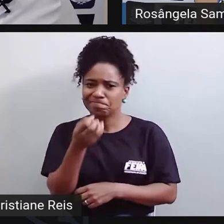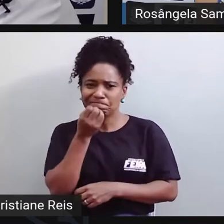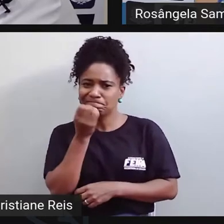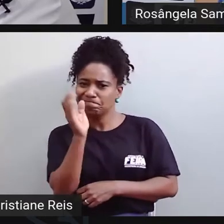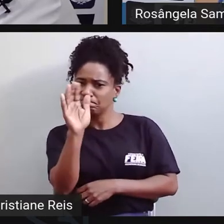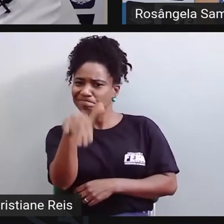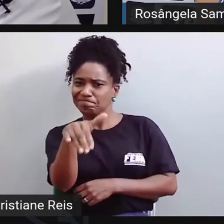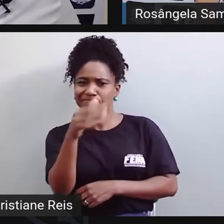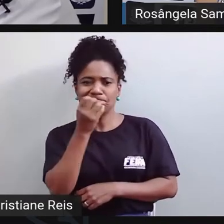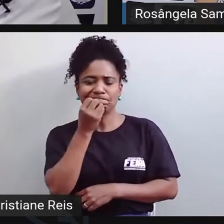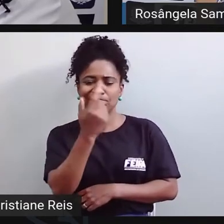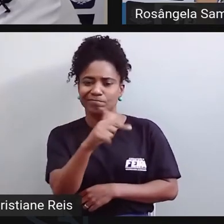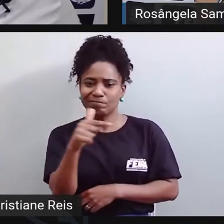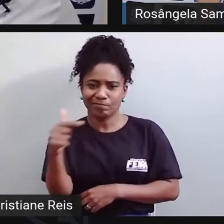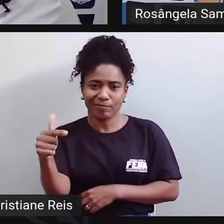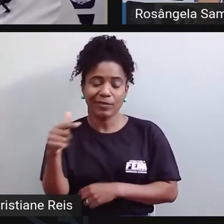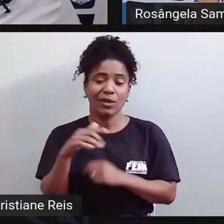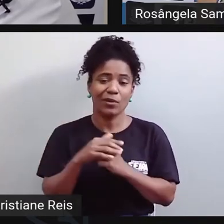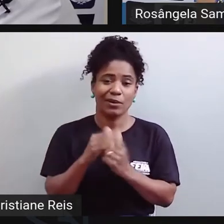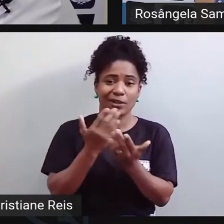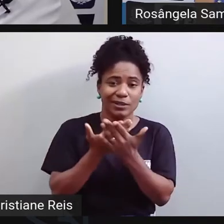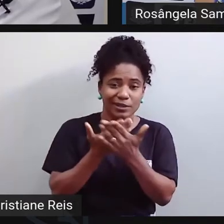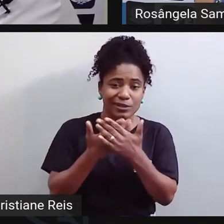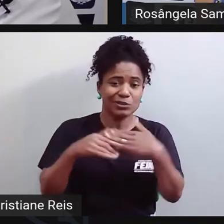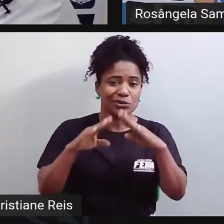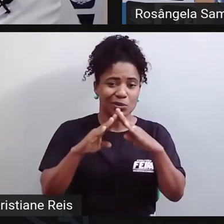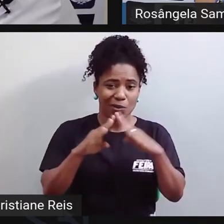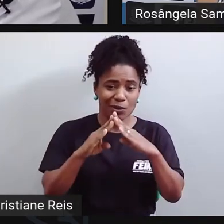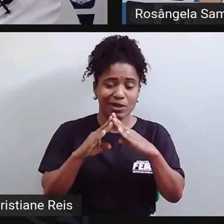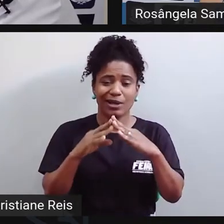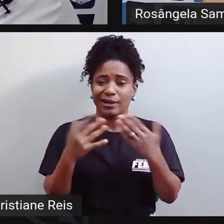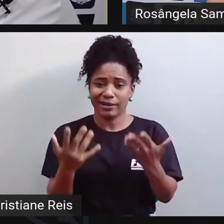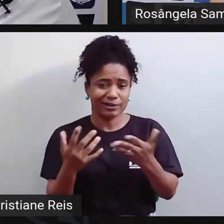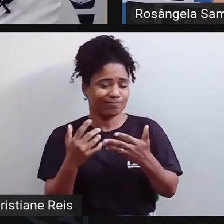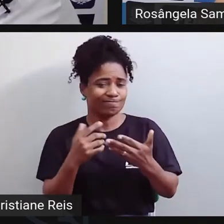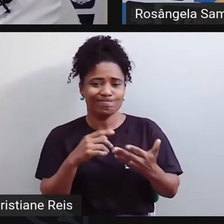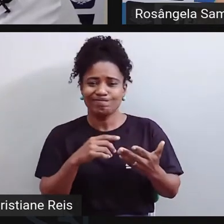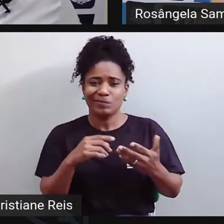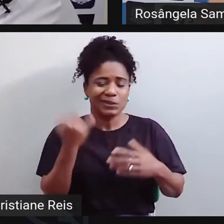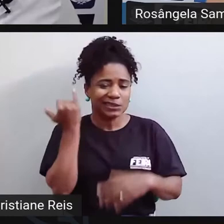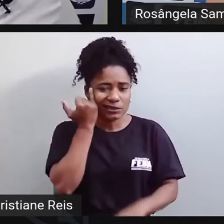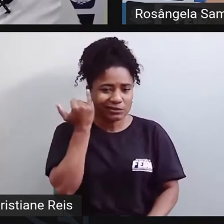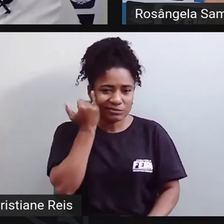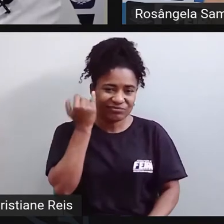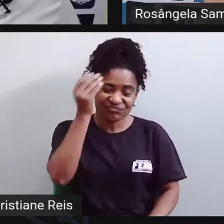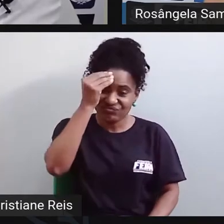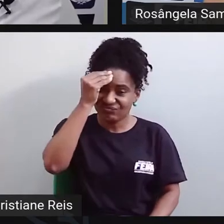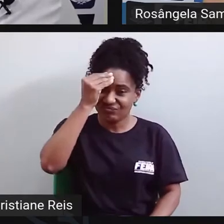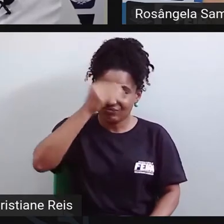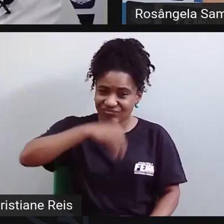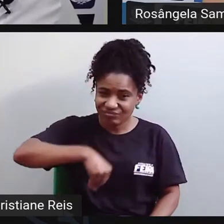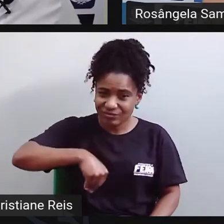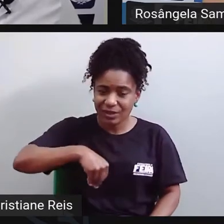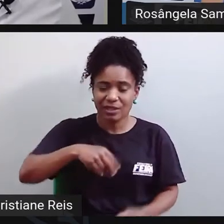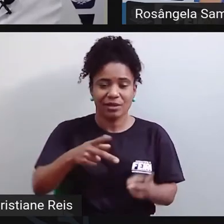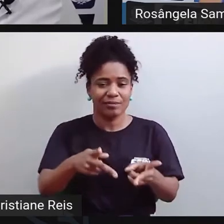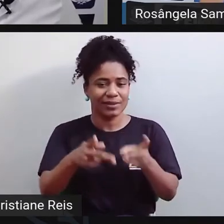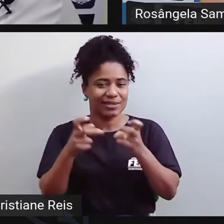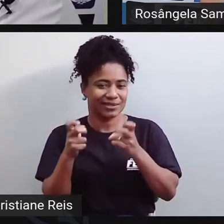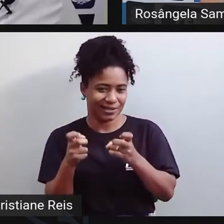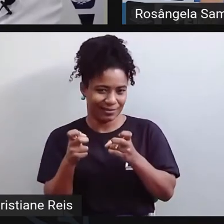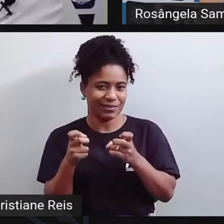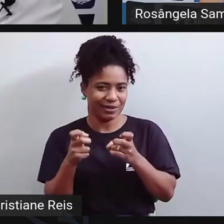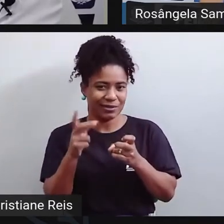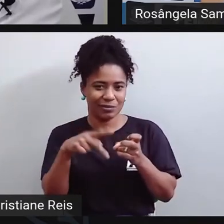desempenho dentro da escola diminuiu. E isso é percebido pelo